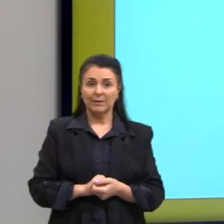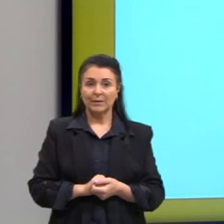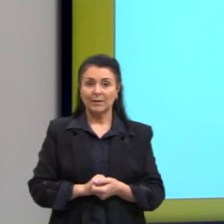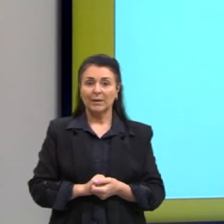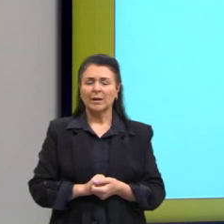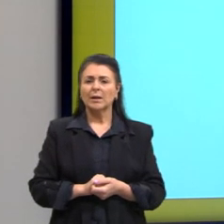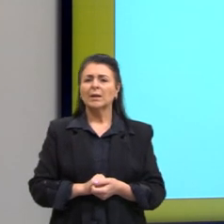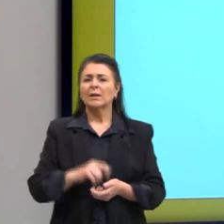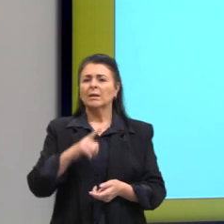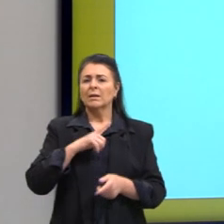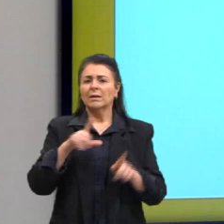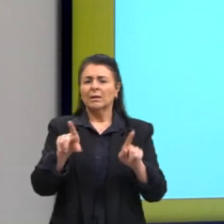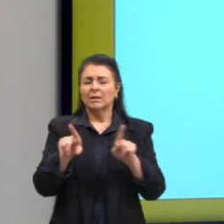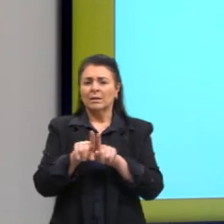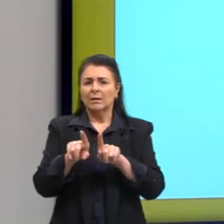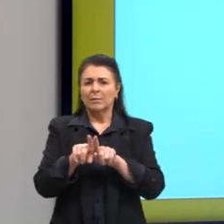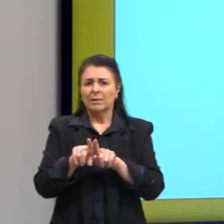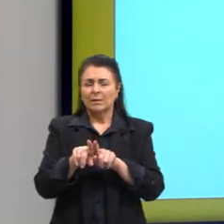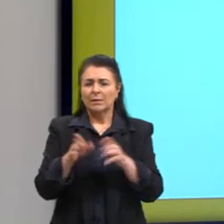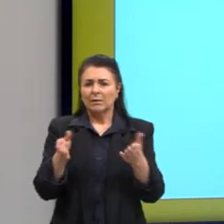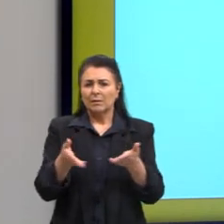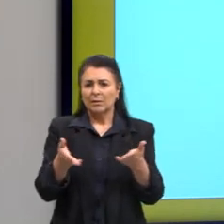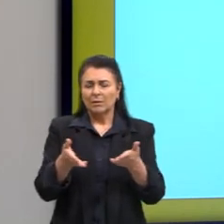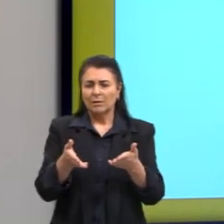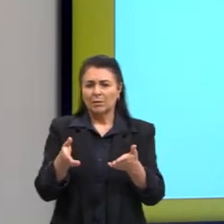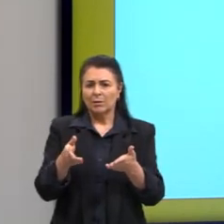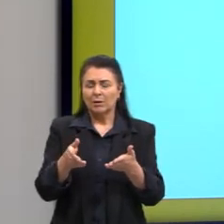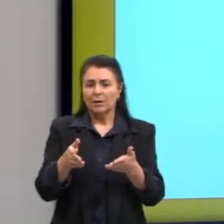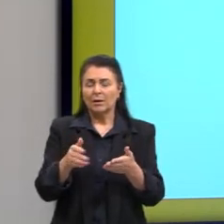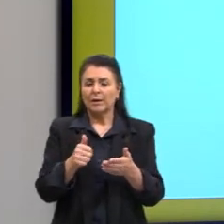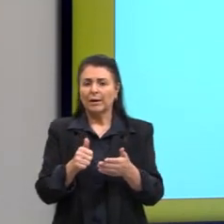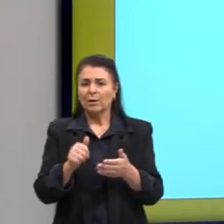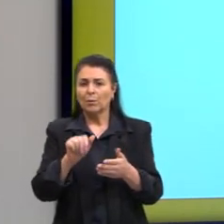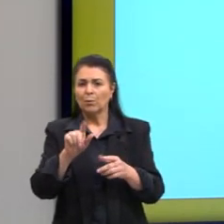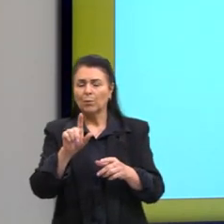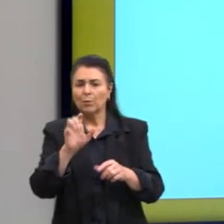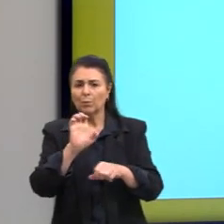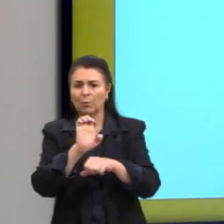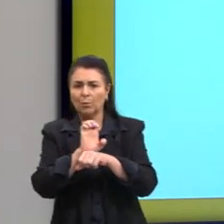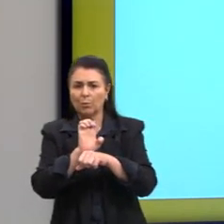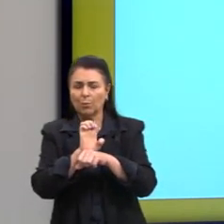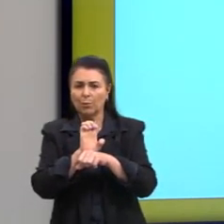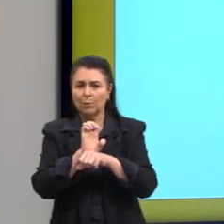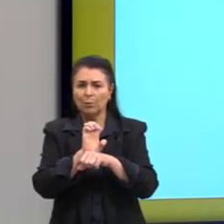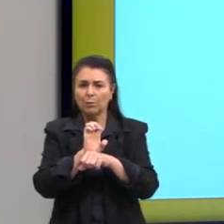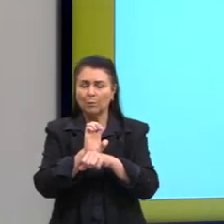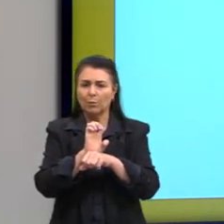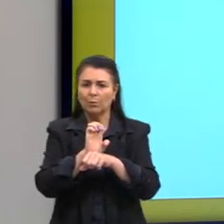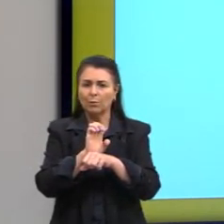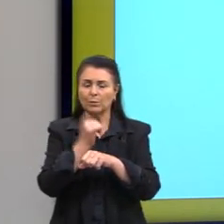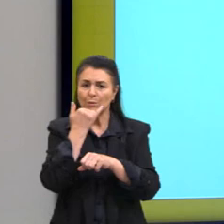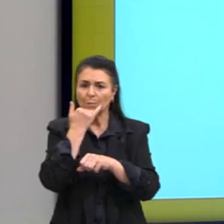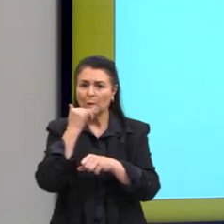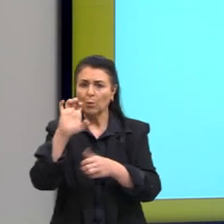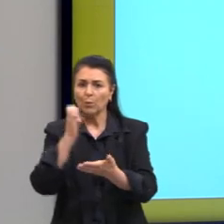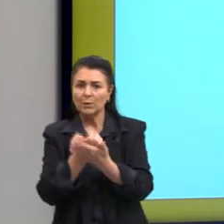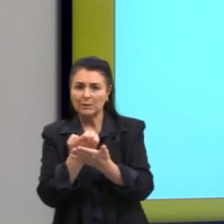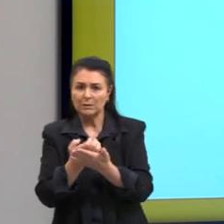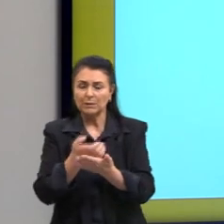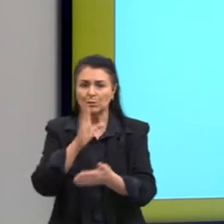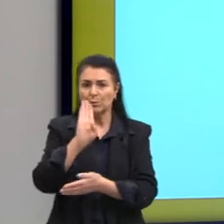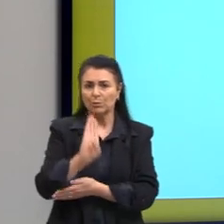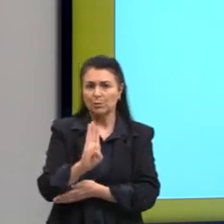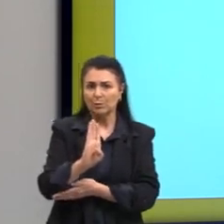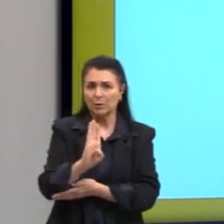Nós temos aqui, em relação ao exercício B, a mesma coisa. Aqui eu coloquei só o desenho para simplificar. Então, nós temos a